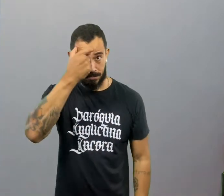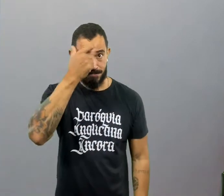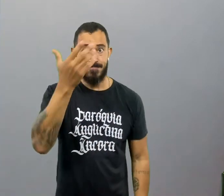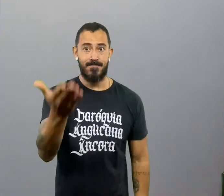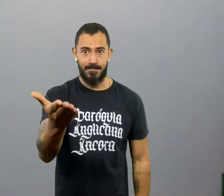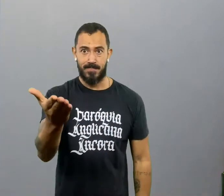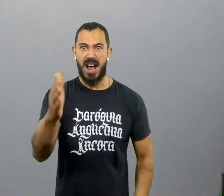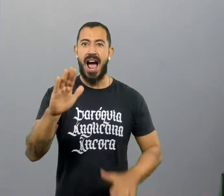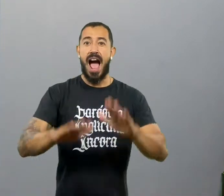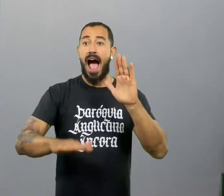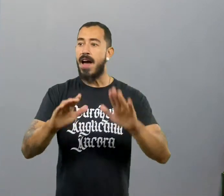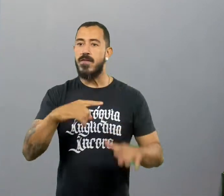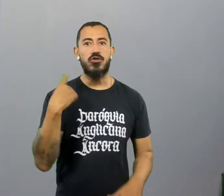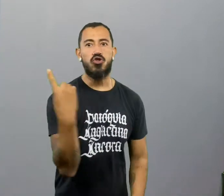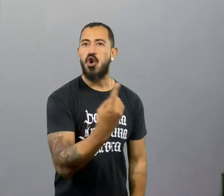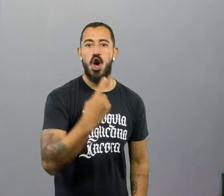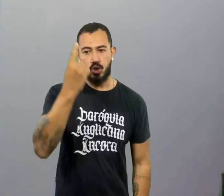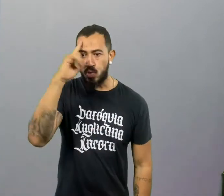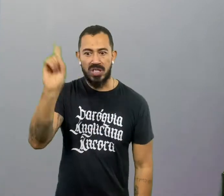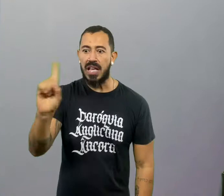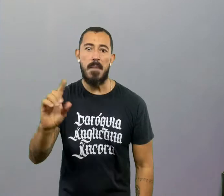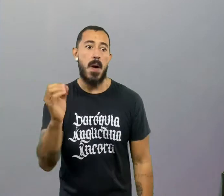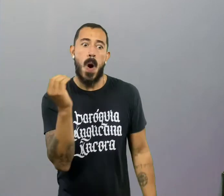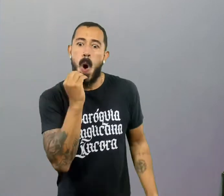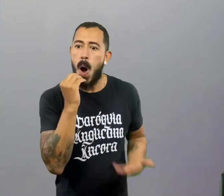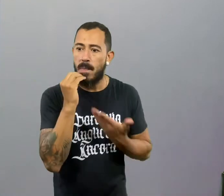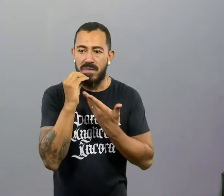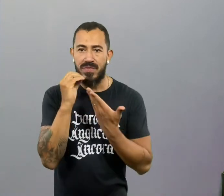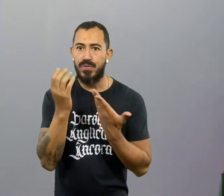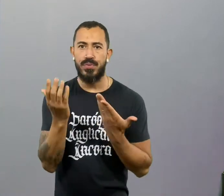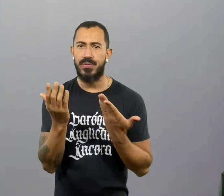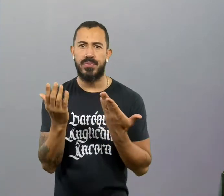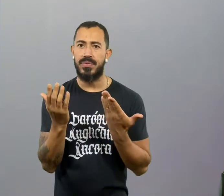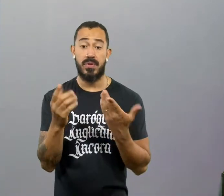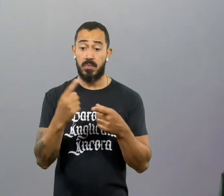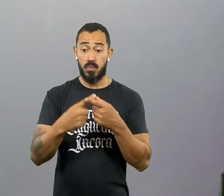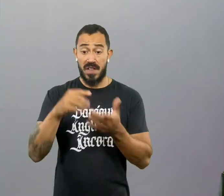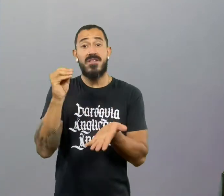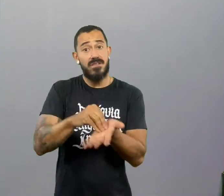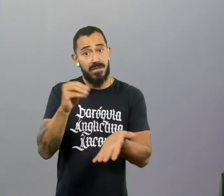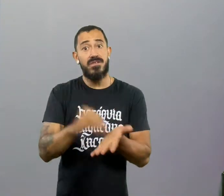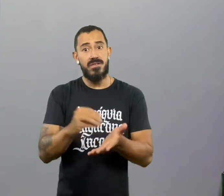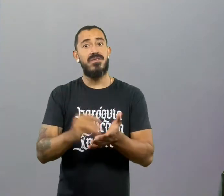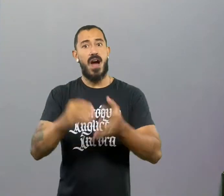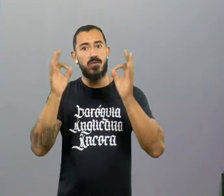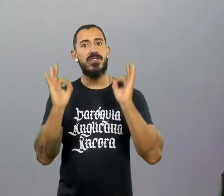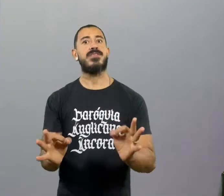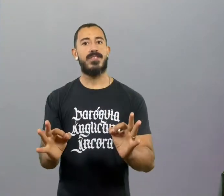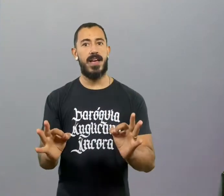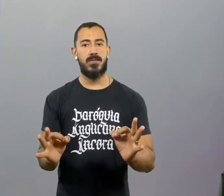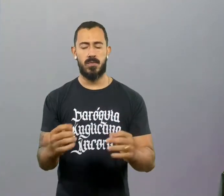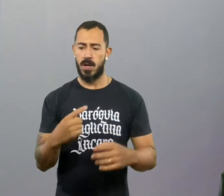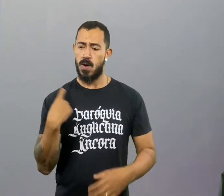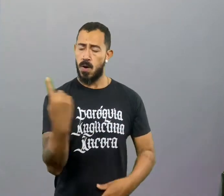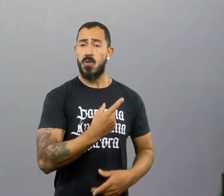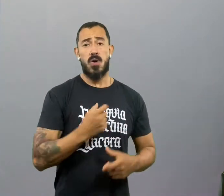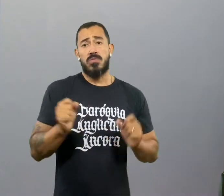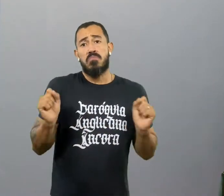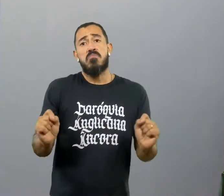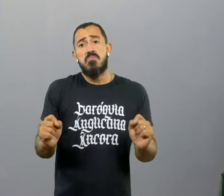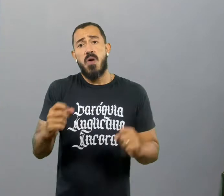guia a sua vida por motivos não nobres, isso é imprudente. Porque você pode ser uma pessoa planejada, organizada,